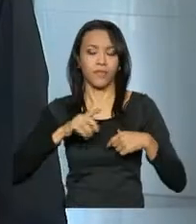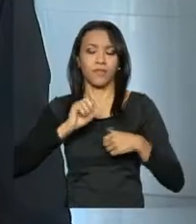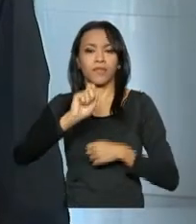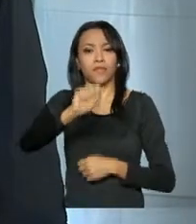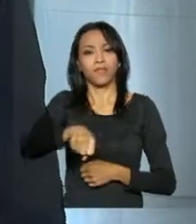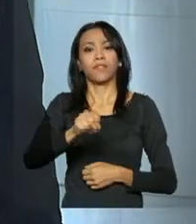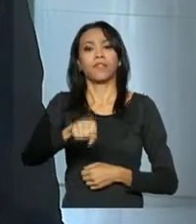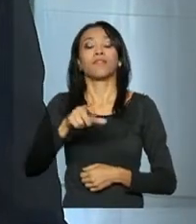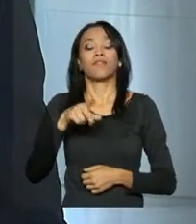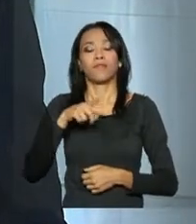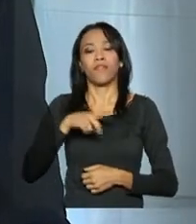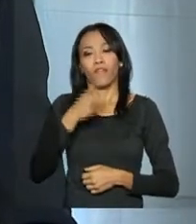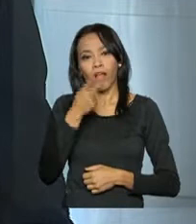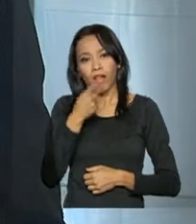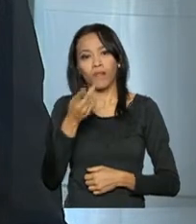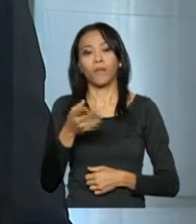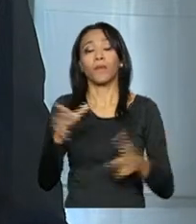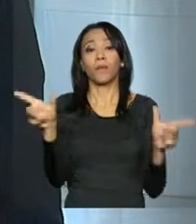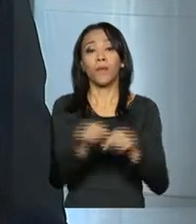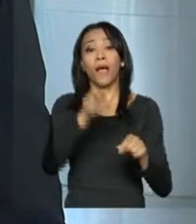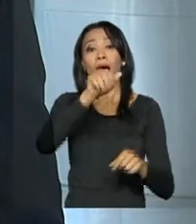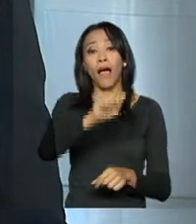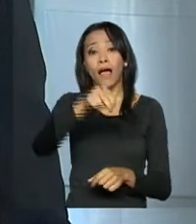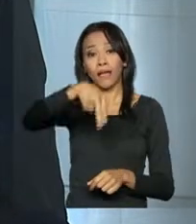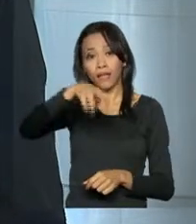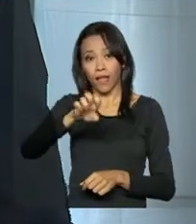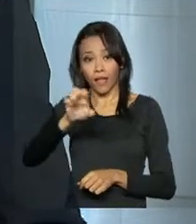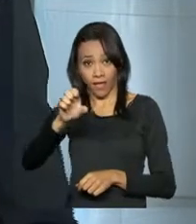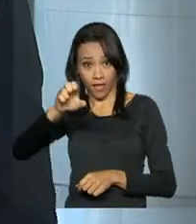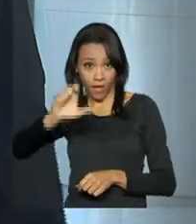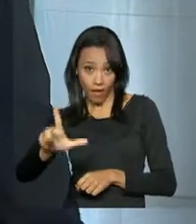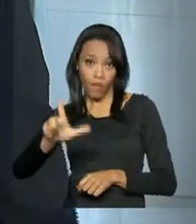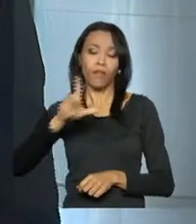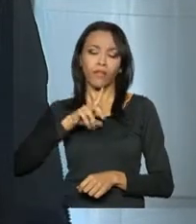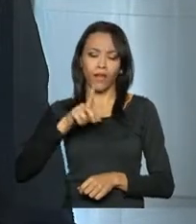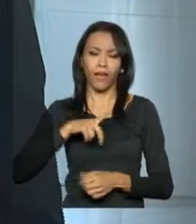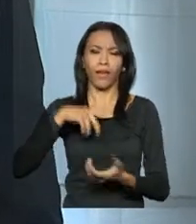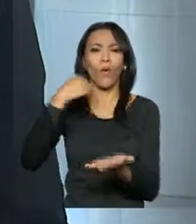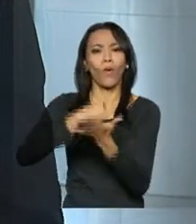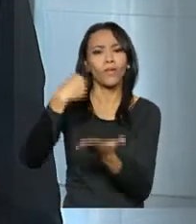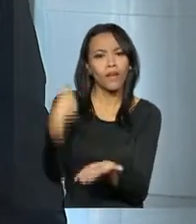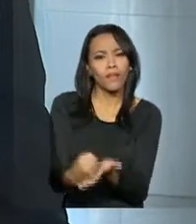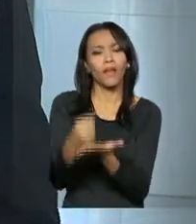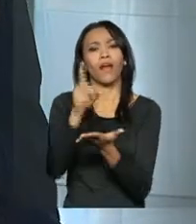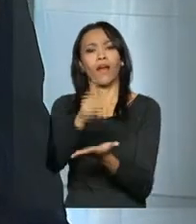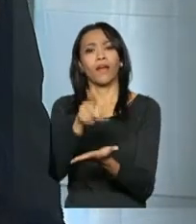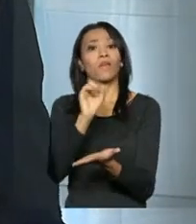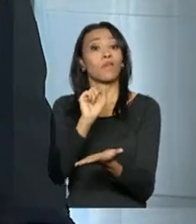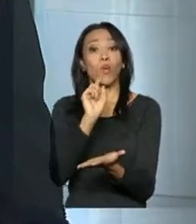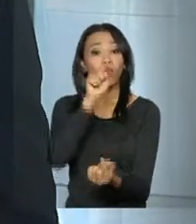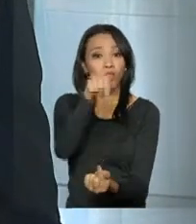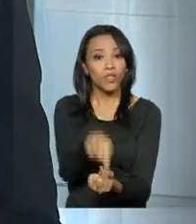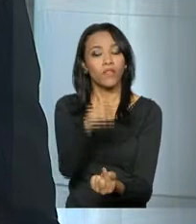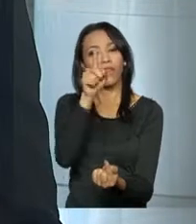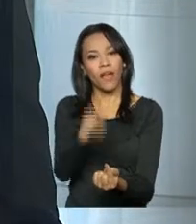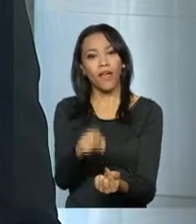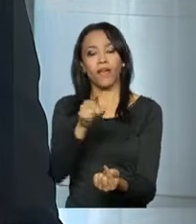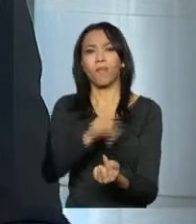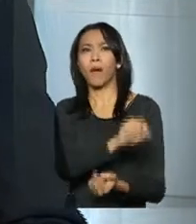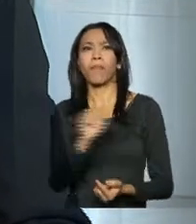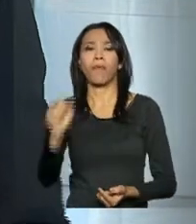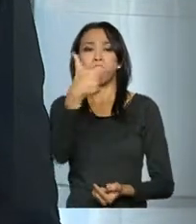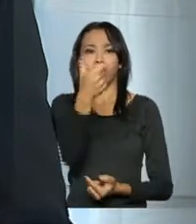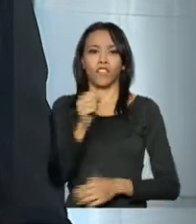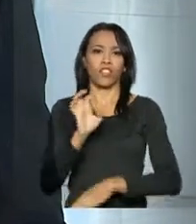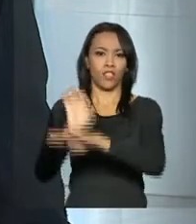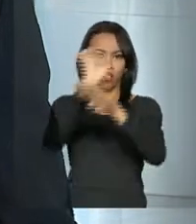Nacional de Energia Elétrica, a ANEEL, realiza um leilão para contratar serviço público de transmissão de energia elétrica em 20 estados.